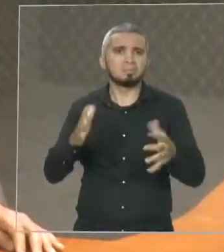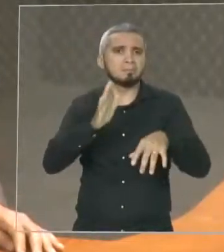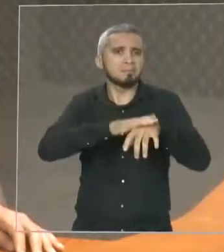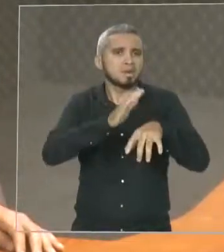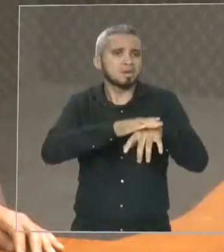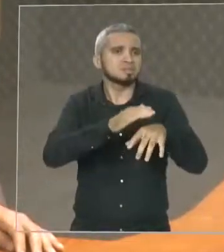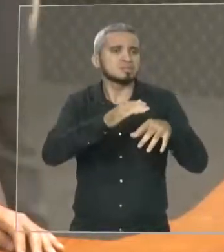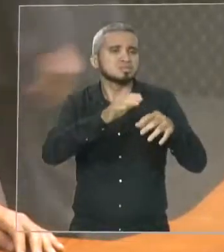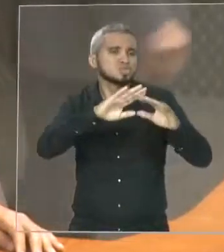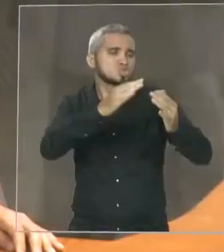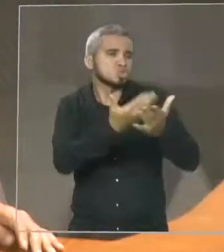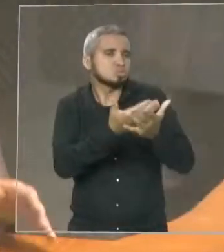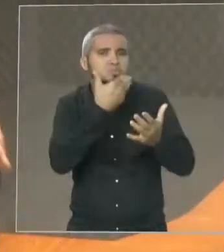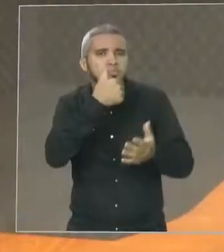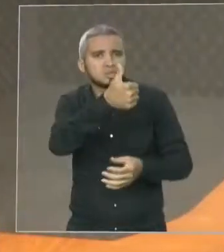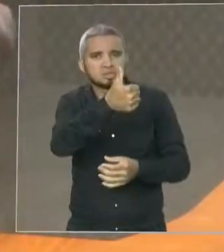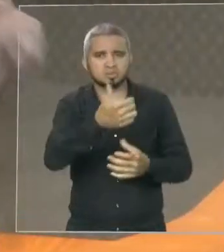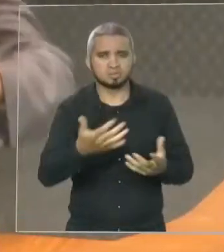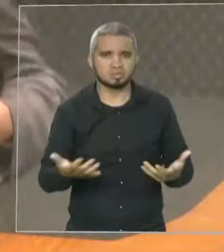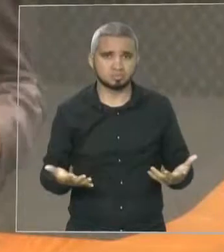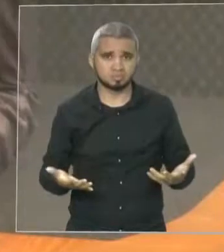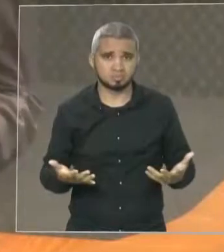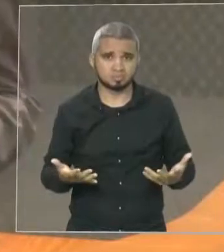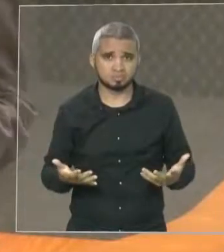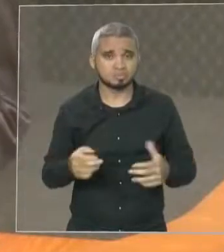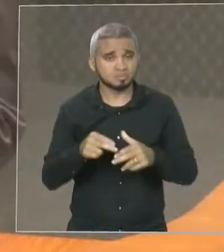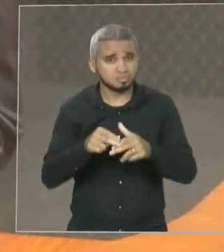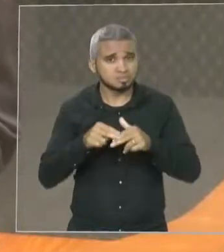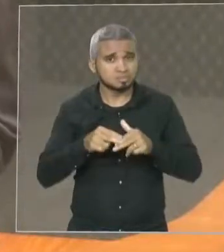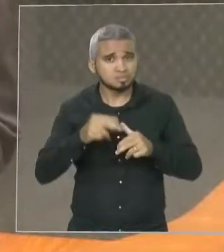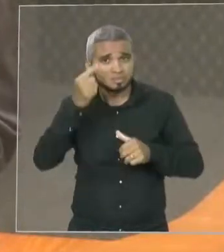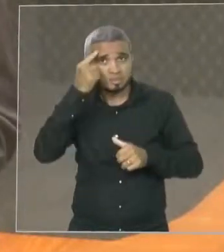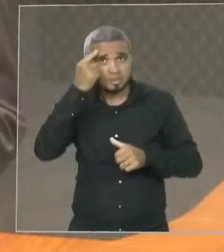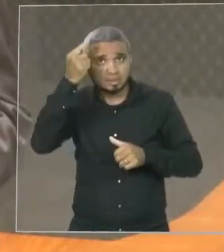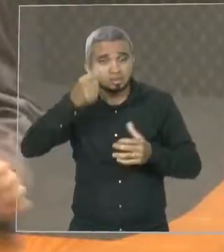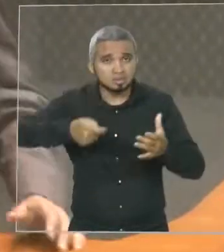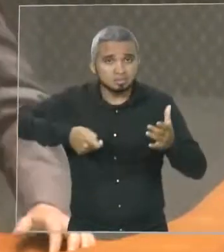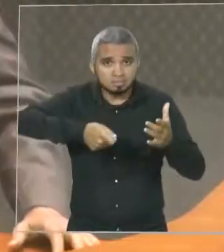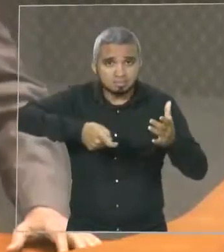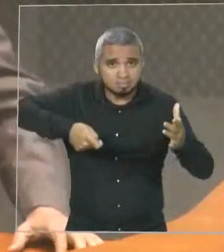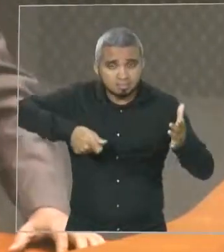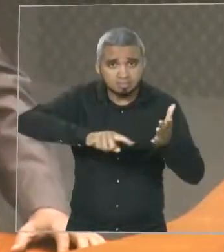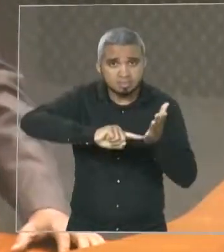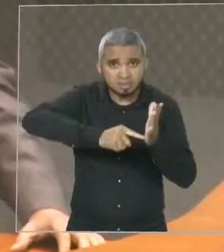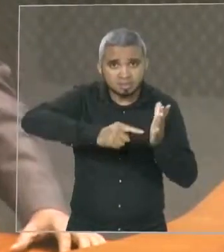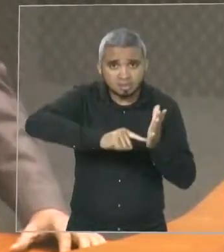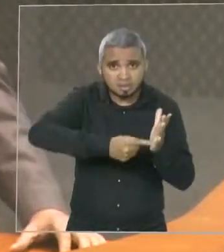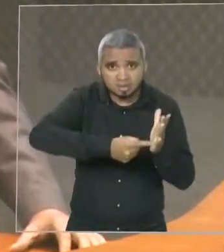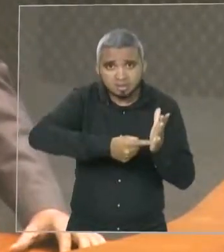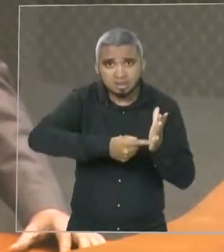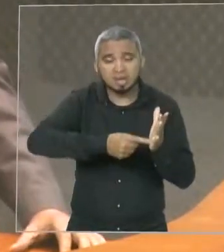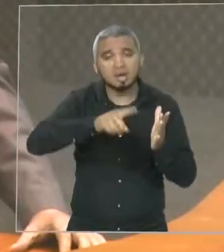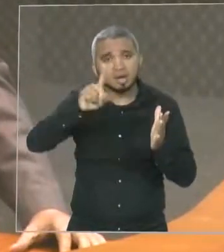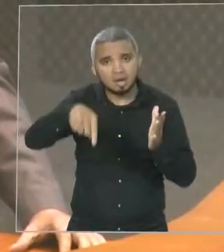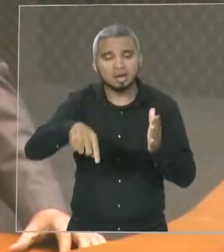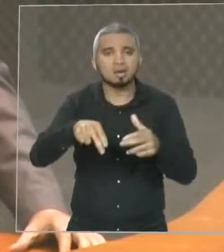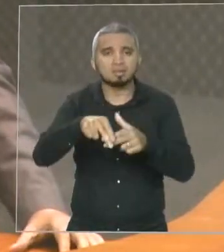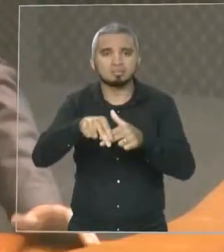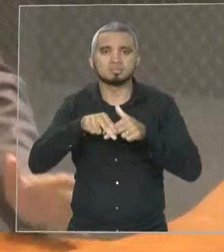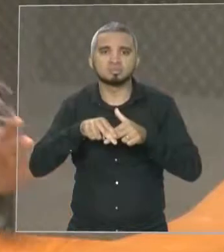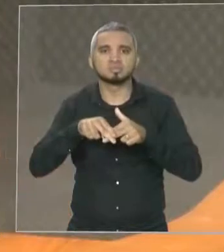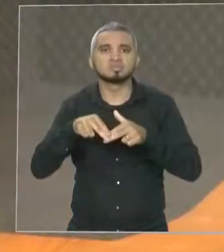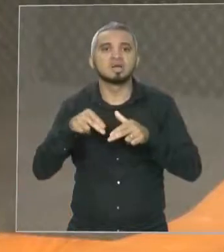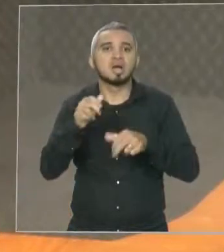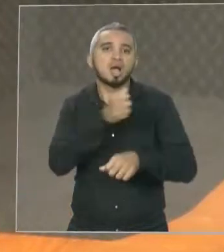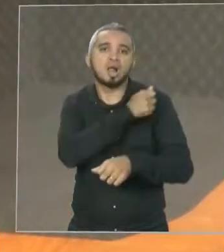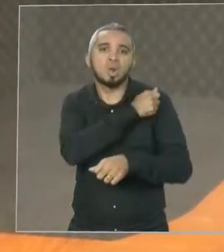a gente vive. E essa proposta da bonificação surge em razão da evasão. O é